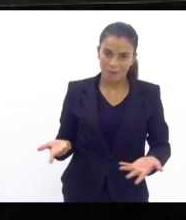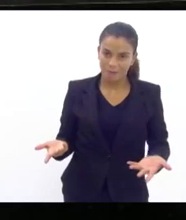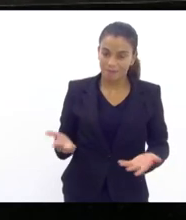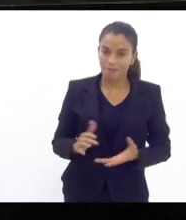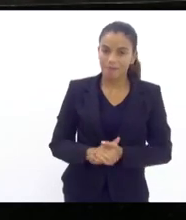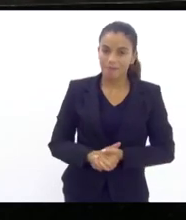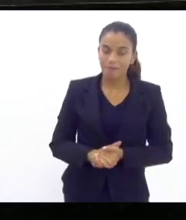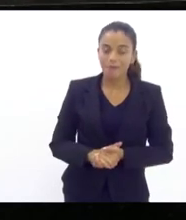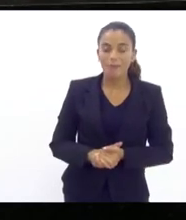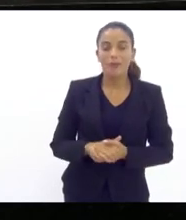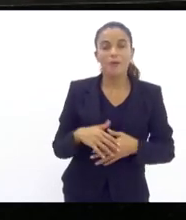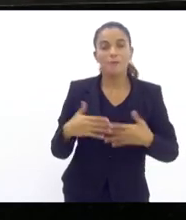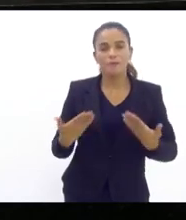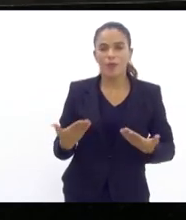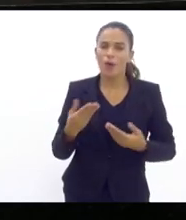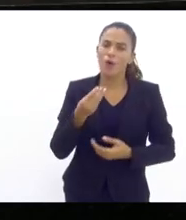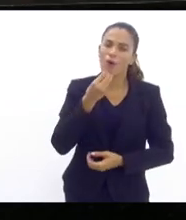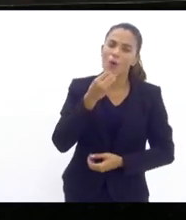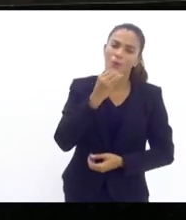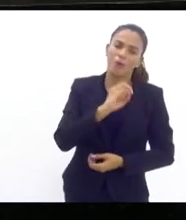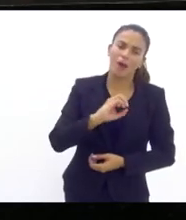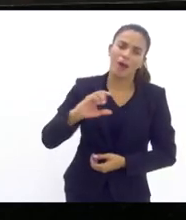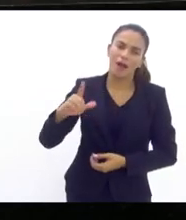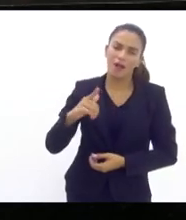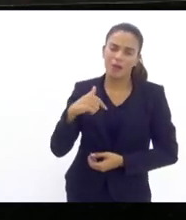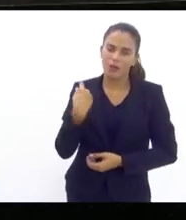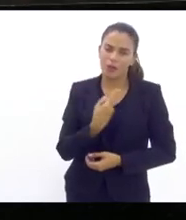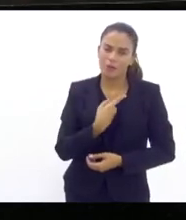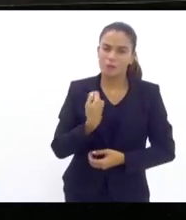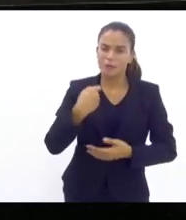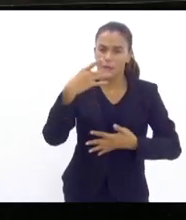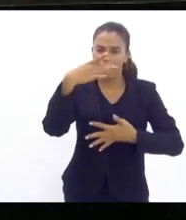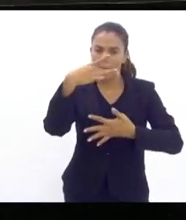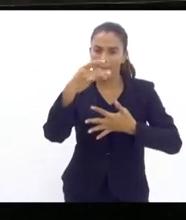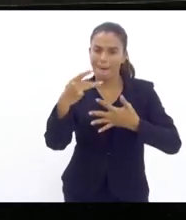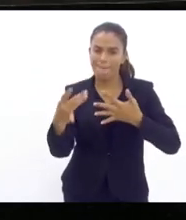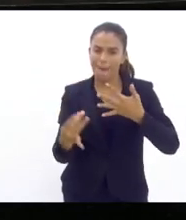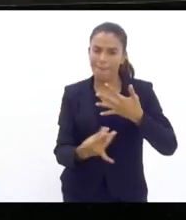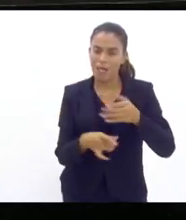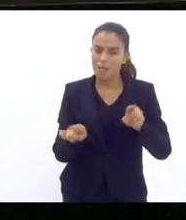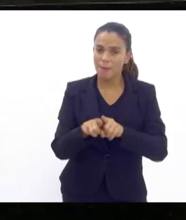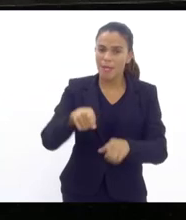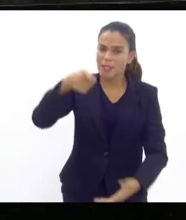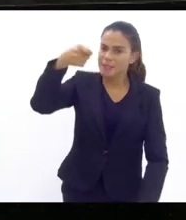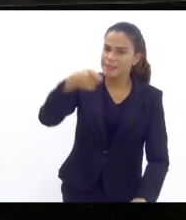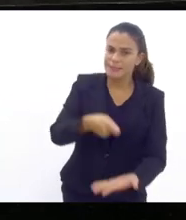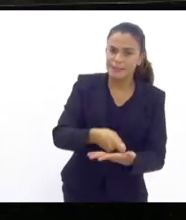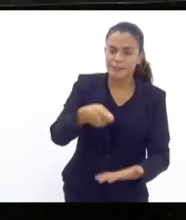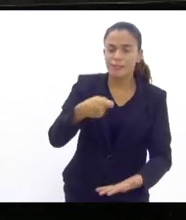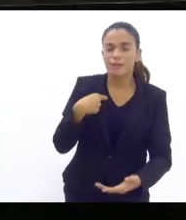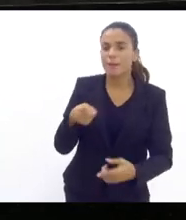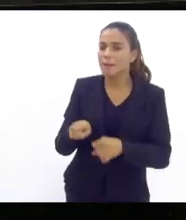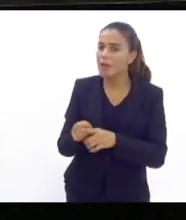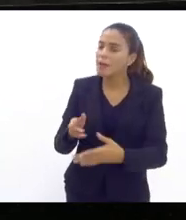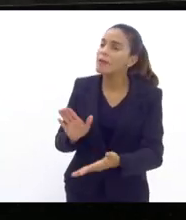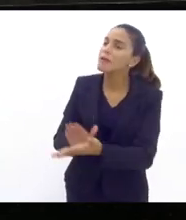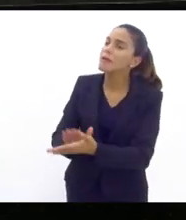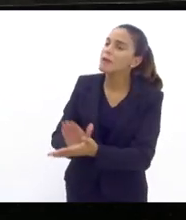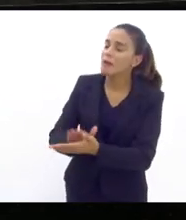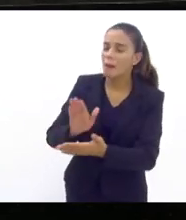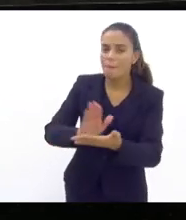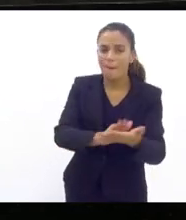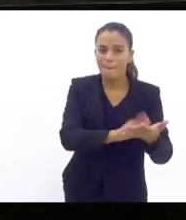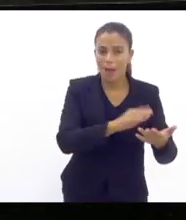então claro que nós temos que ser criteriosos claro que nós temos que ser rígidos e cobrar dos hospitais federais